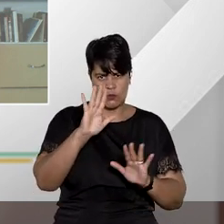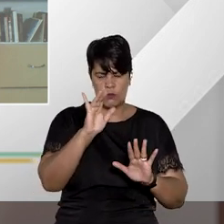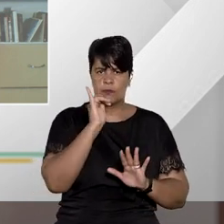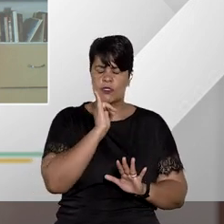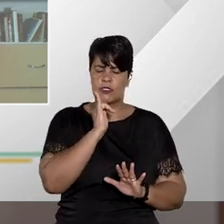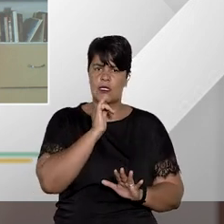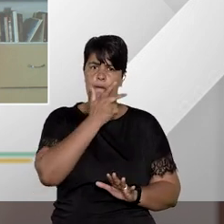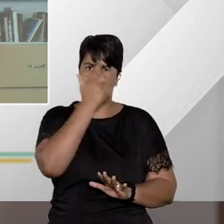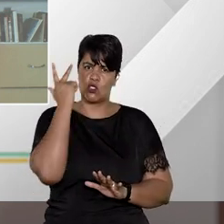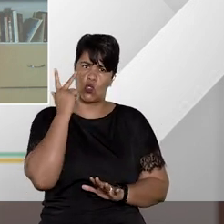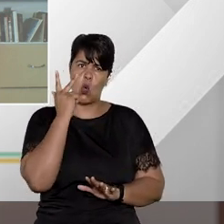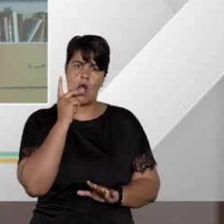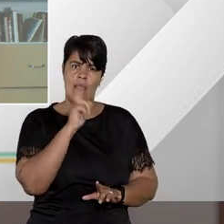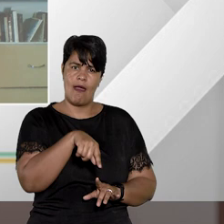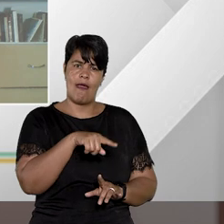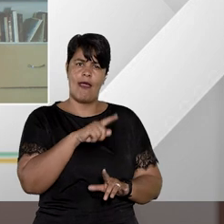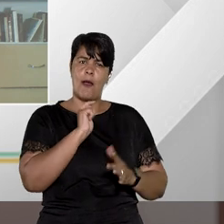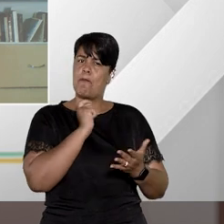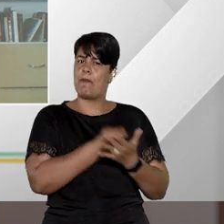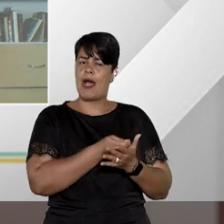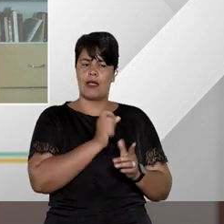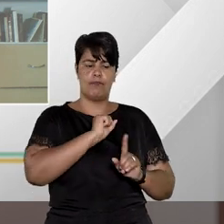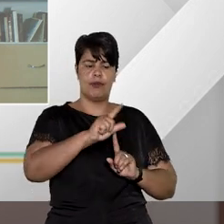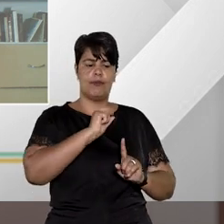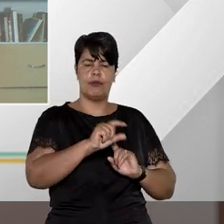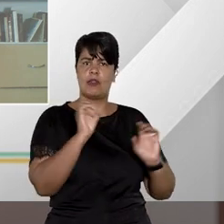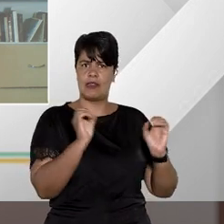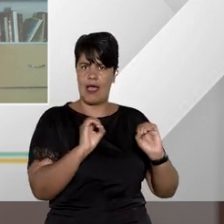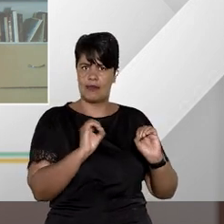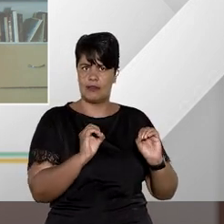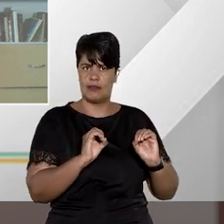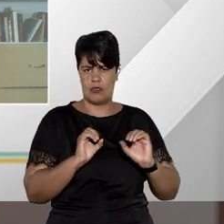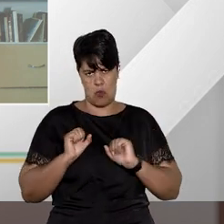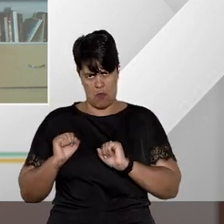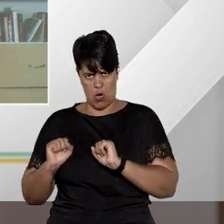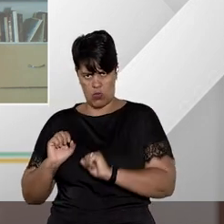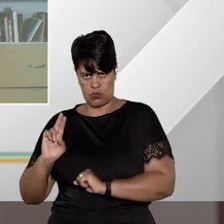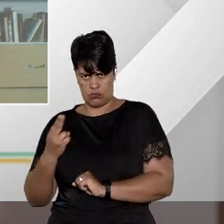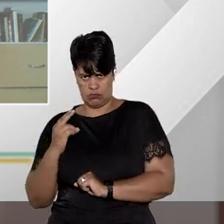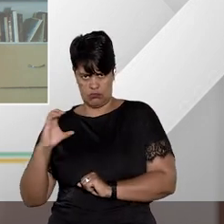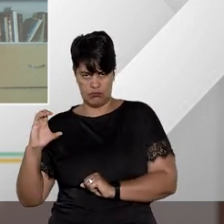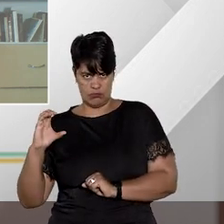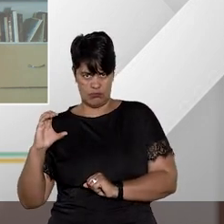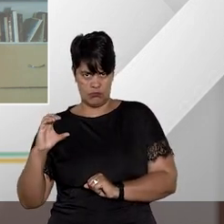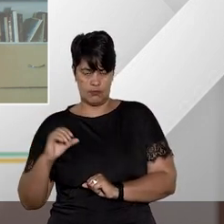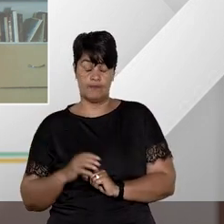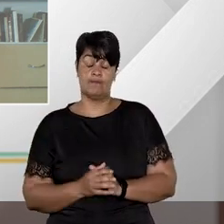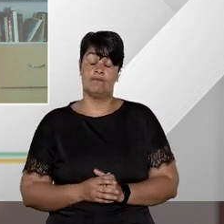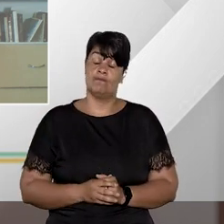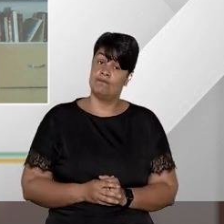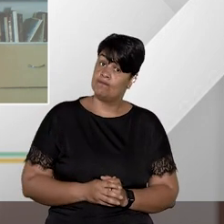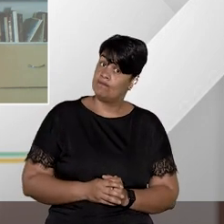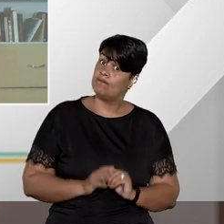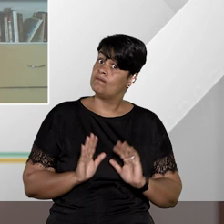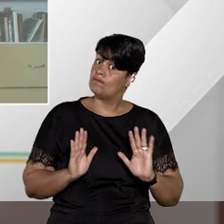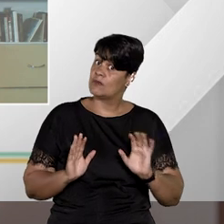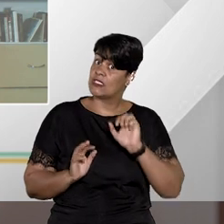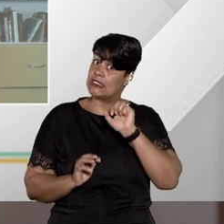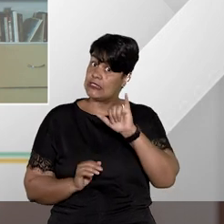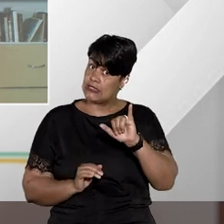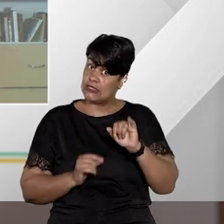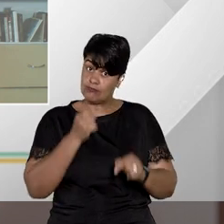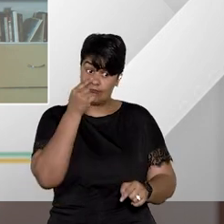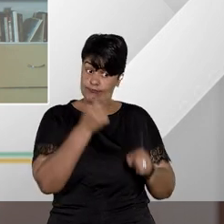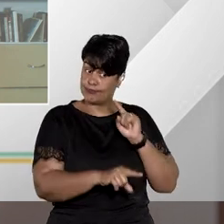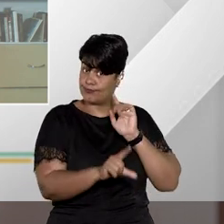de alimentos e cabe habeas corpus contra esse tipo de detenção também? se a prisão se demonstrar ilegal